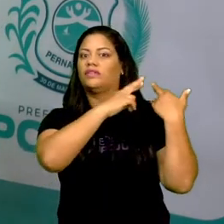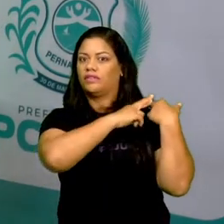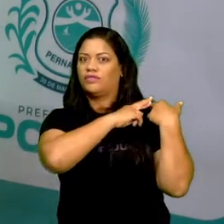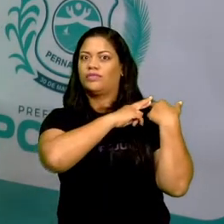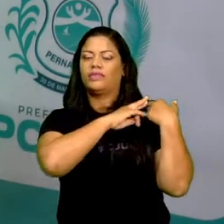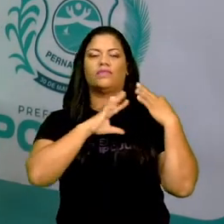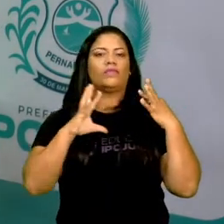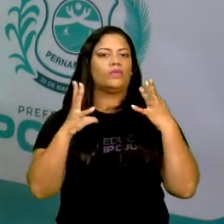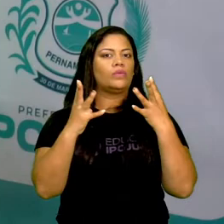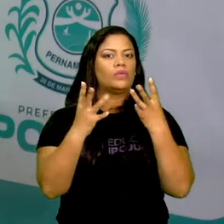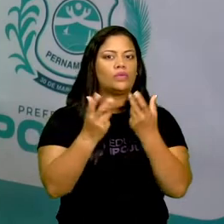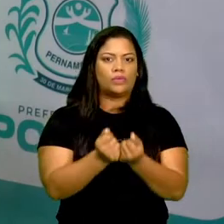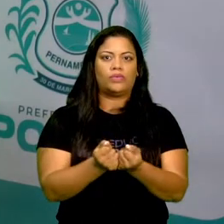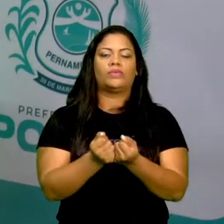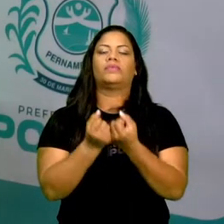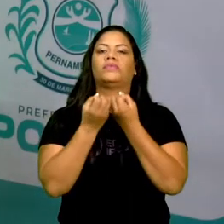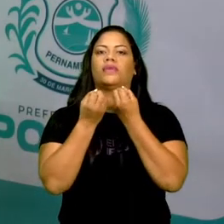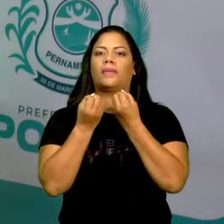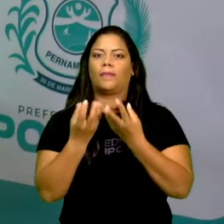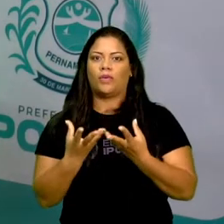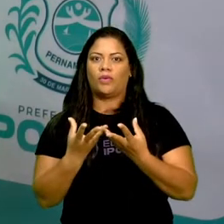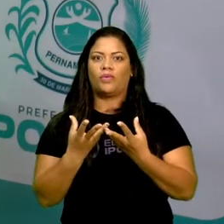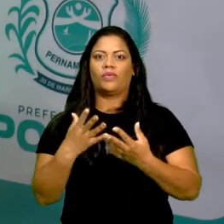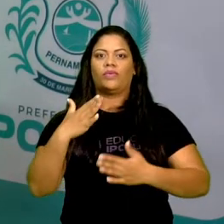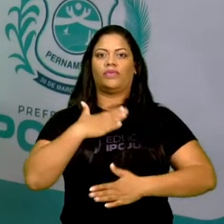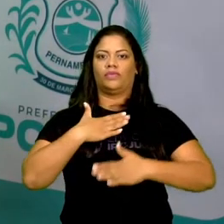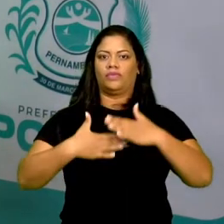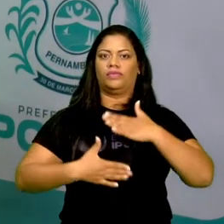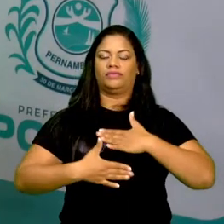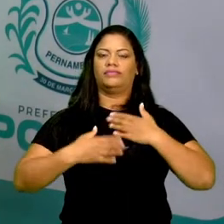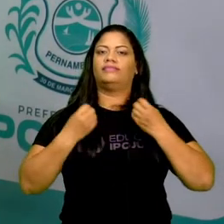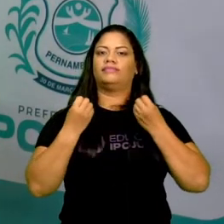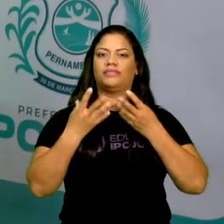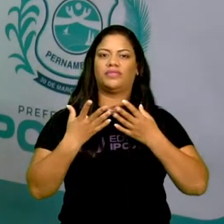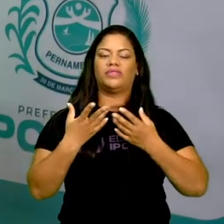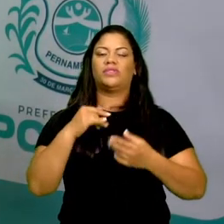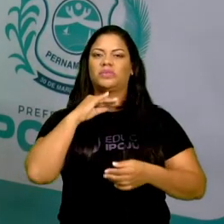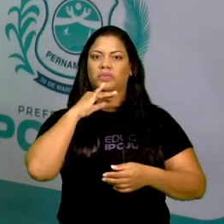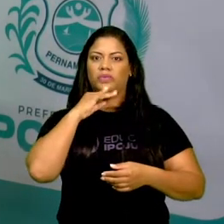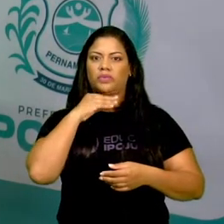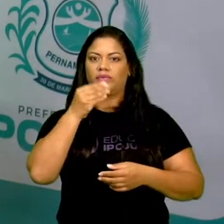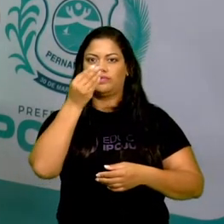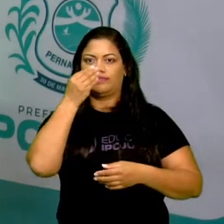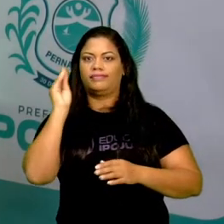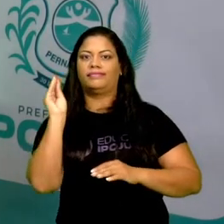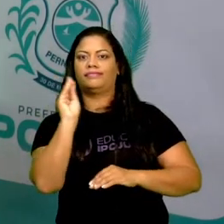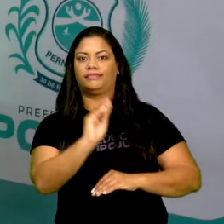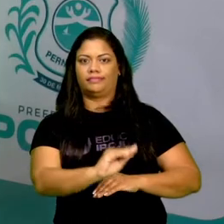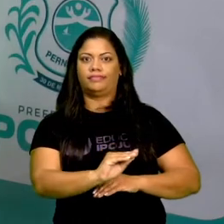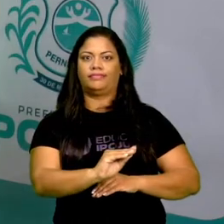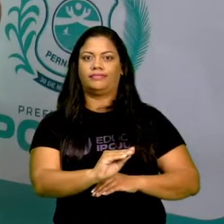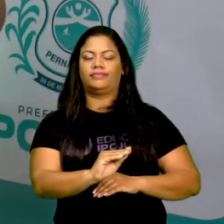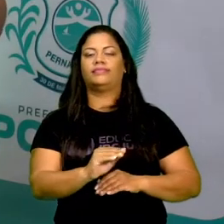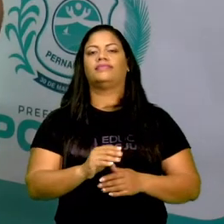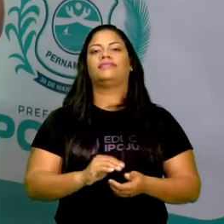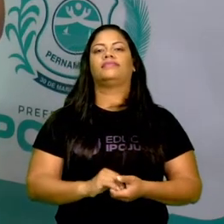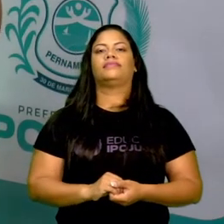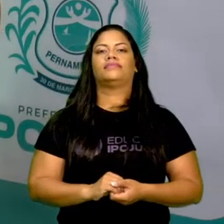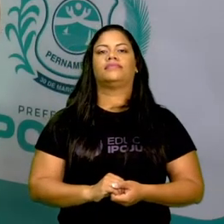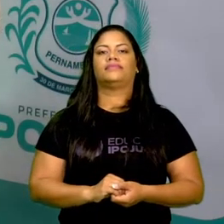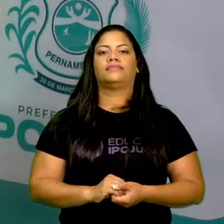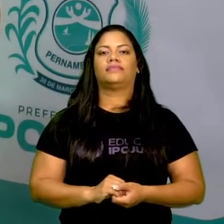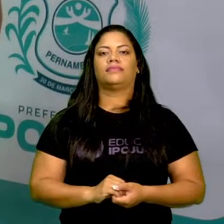tirar tudo o que presta e o que serve para o nosso corpo, porque o que não serve mais, ele vai descartar e vai eliminar.